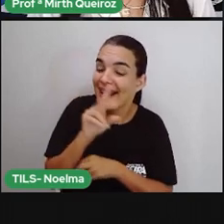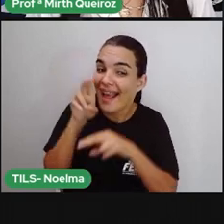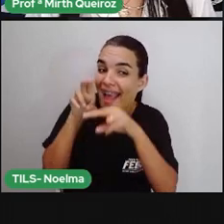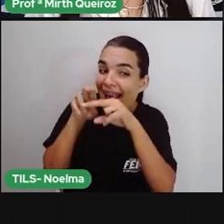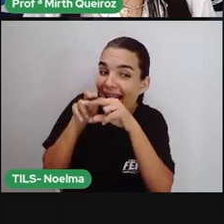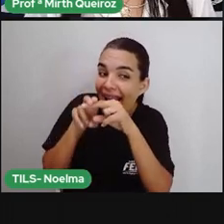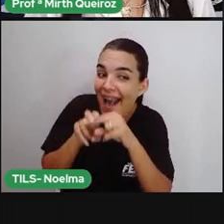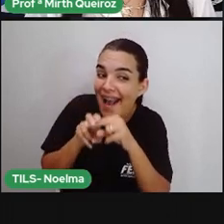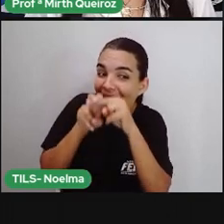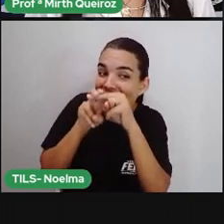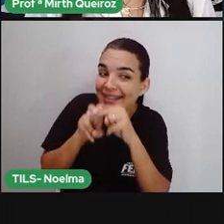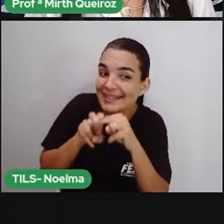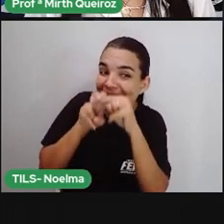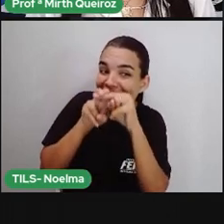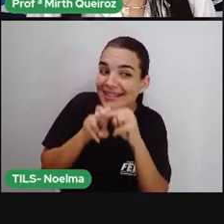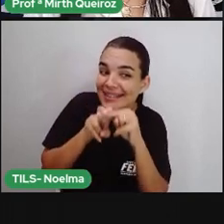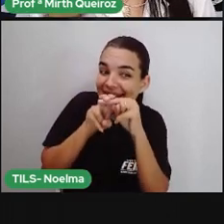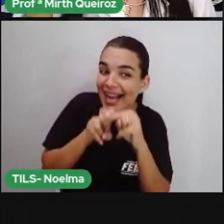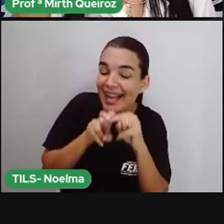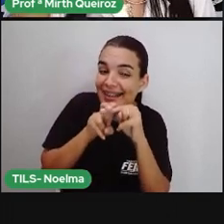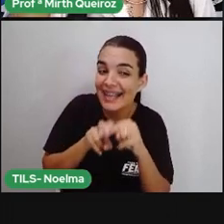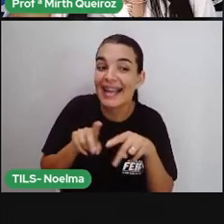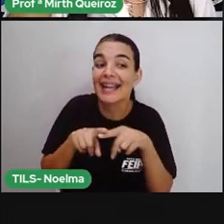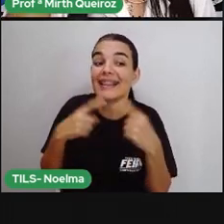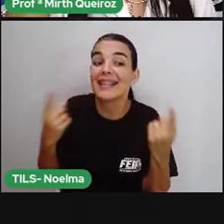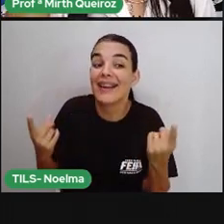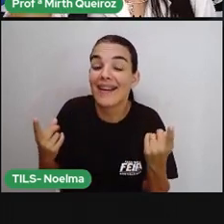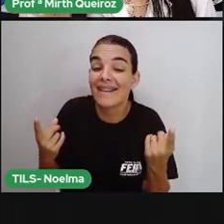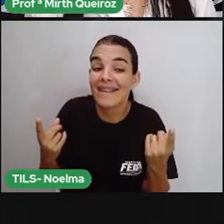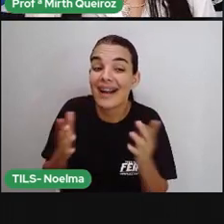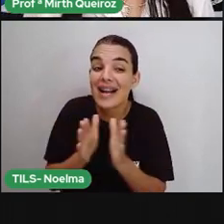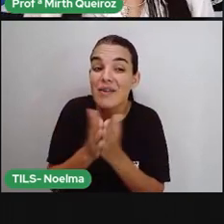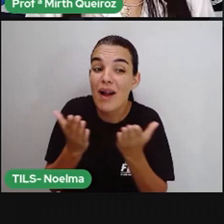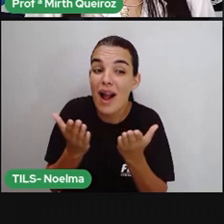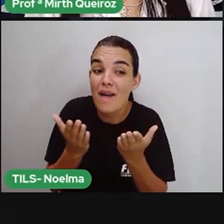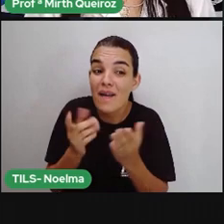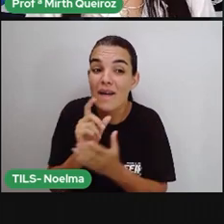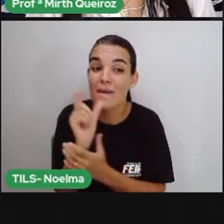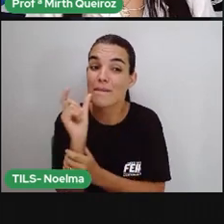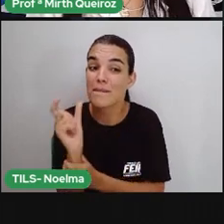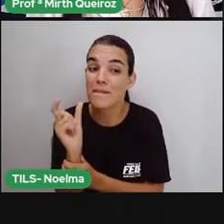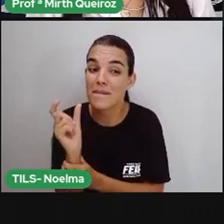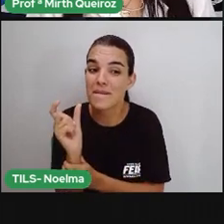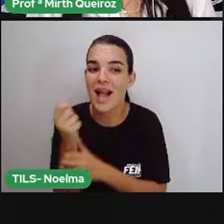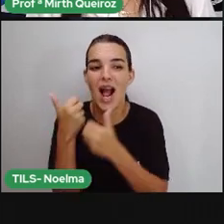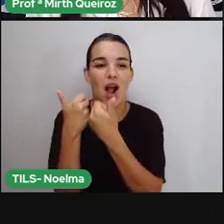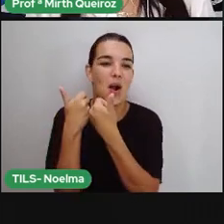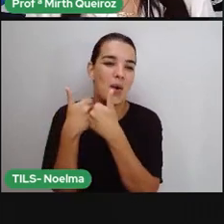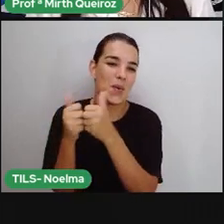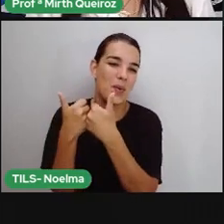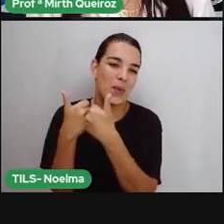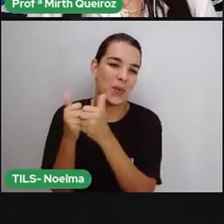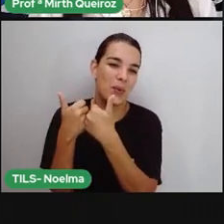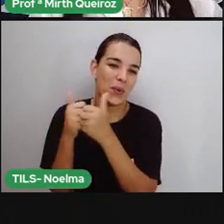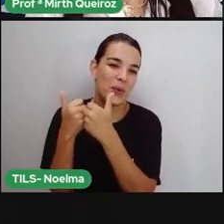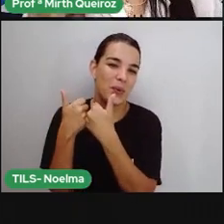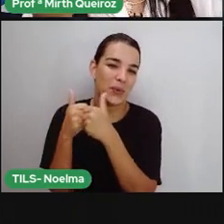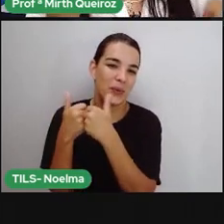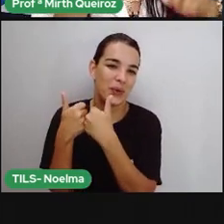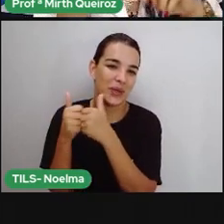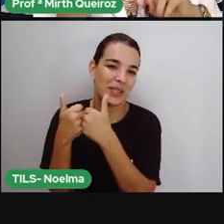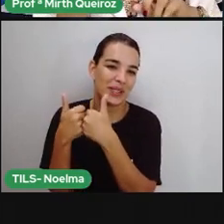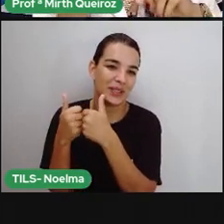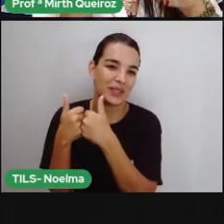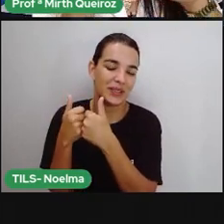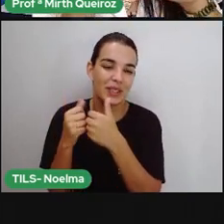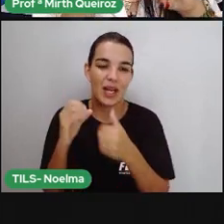Acentos são bancos. Qual é a palavra? É a palavra ônibus. Ônibus. Ó.